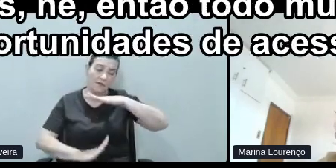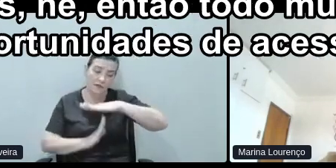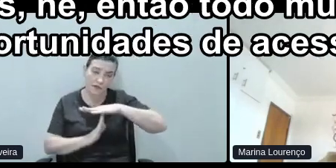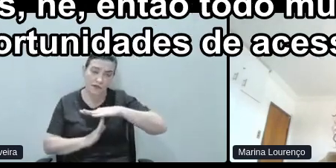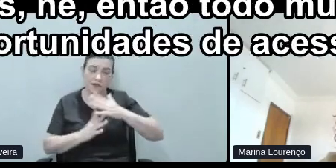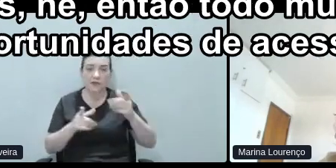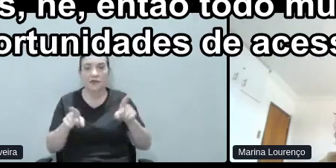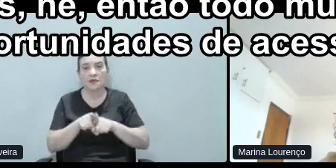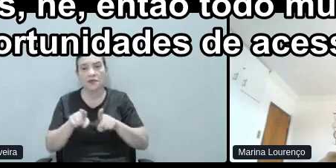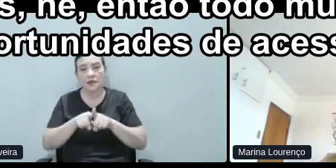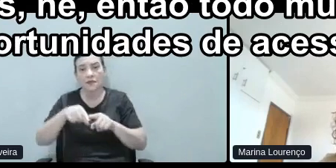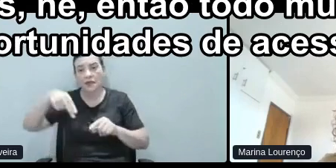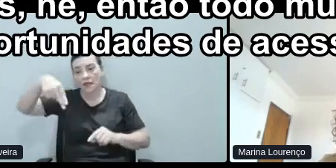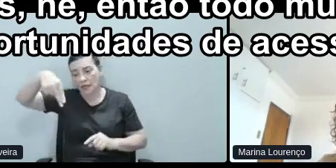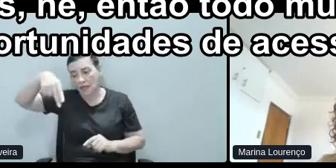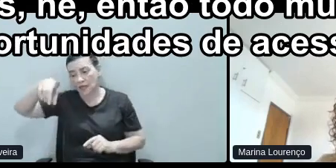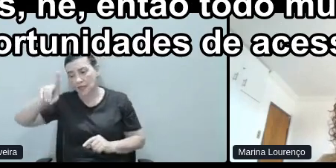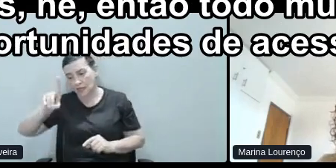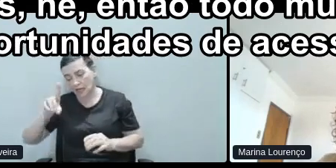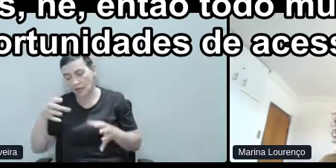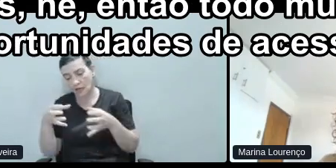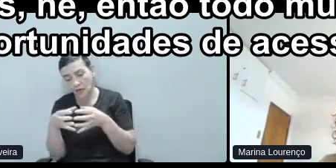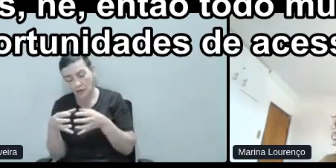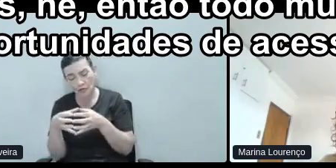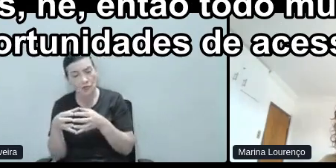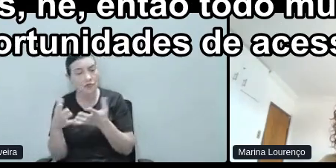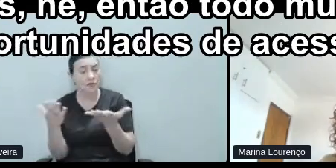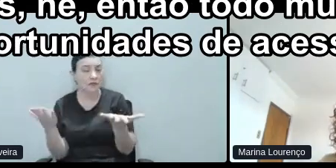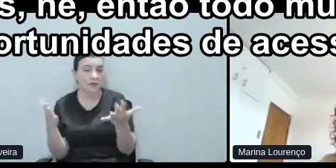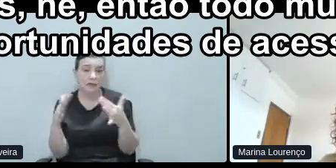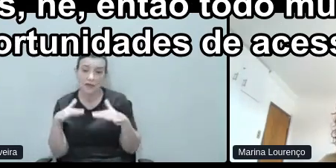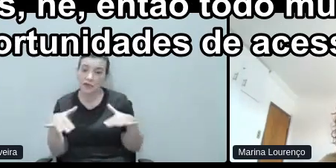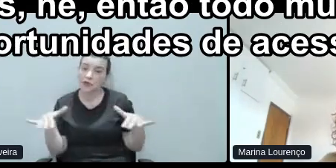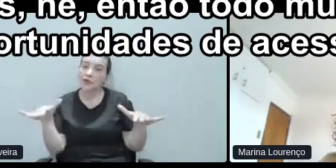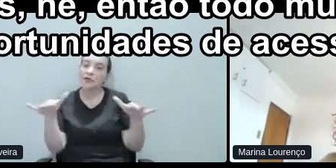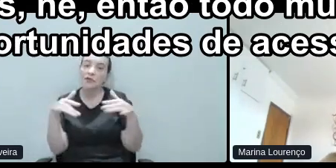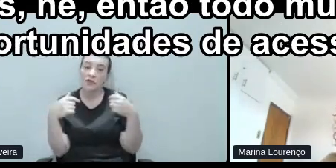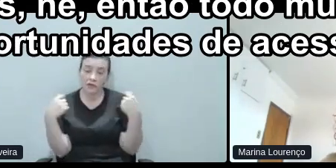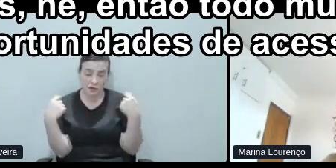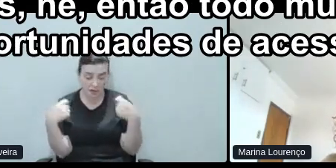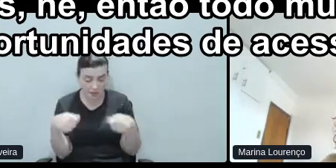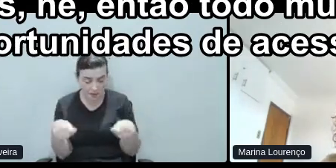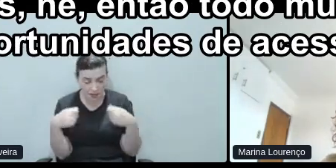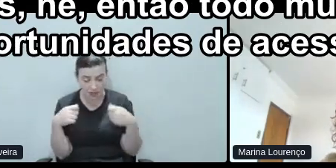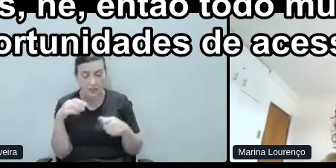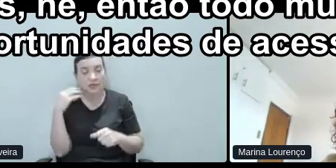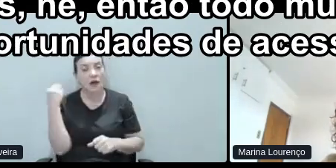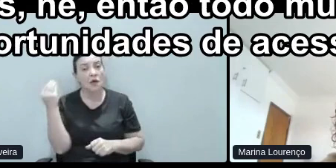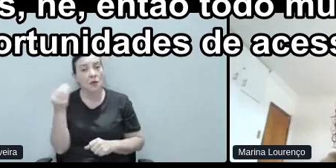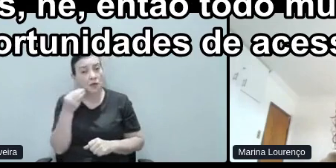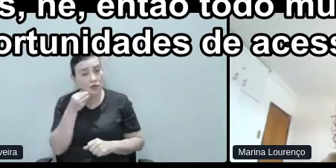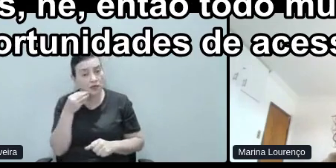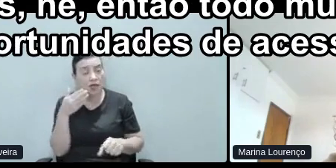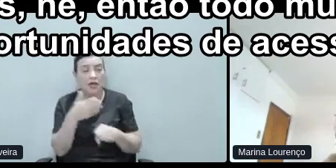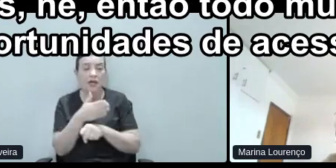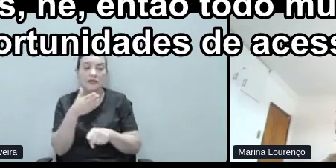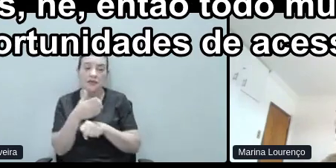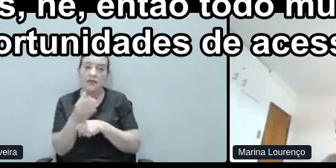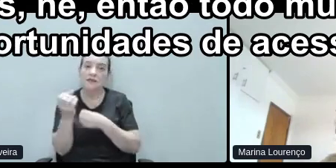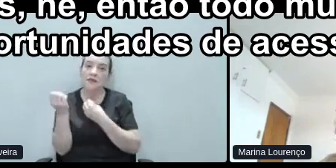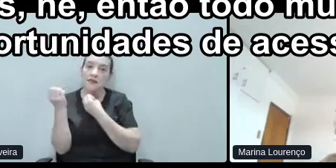neurodivergentes, né. Então, todo mundo precisa ter as mesmas oportunidades de acesso à informação,